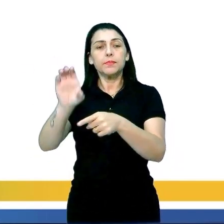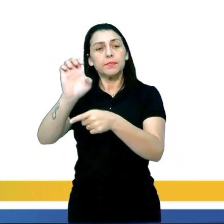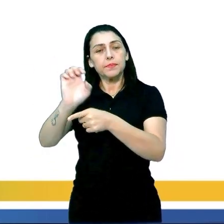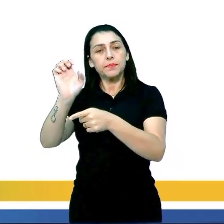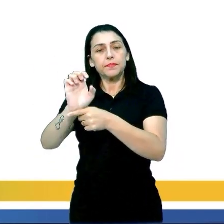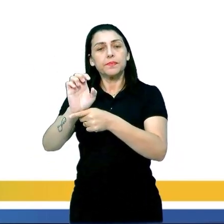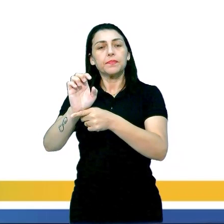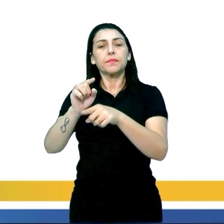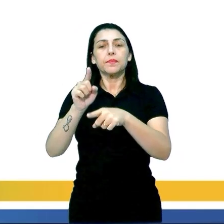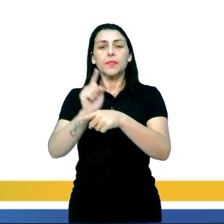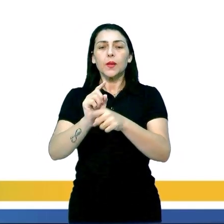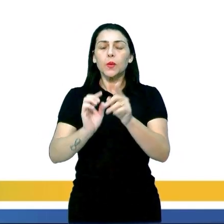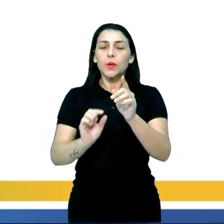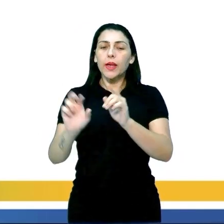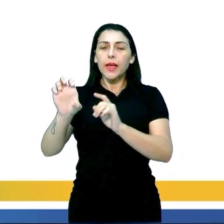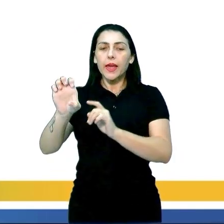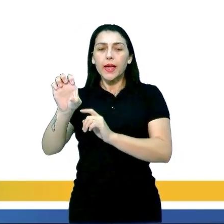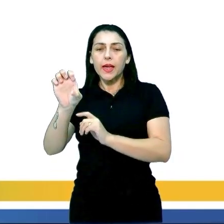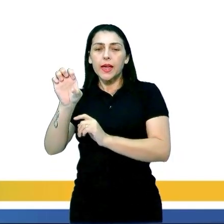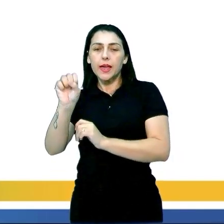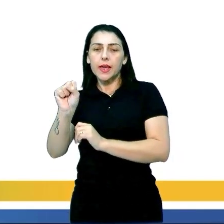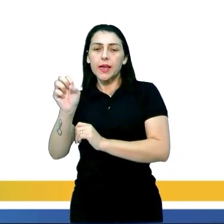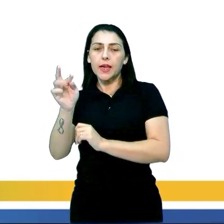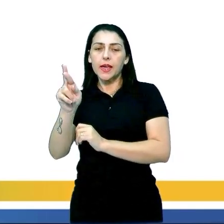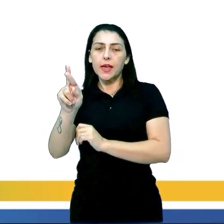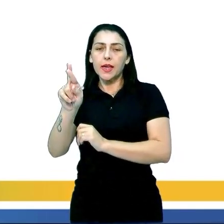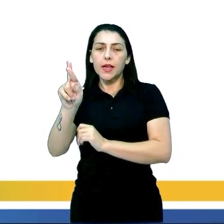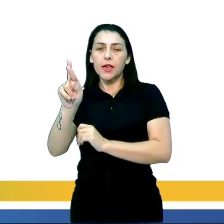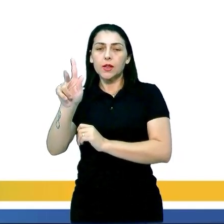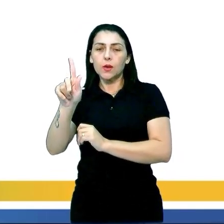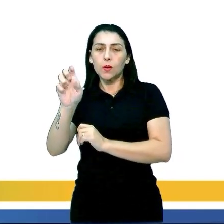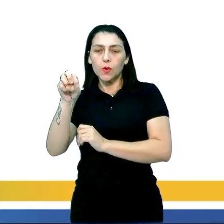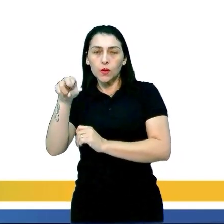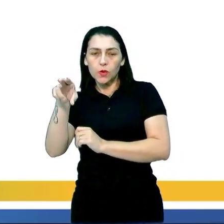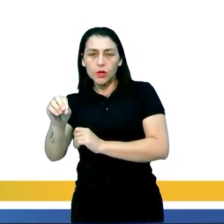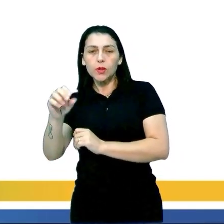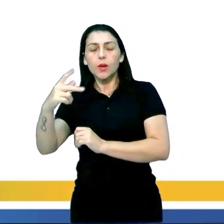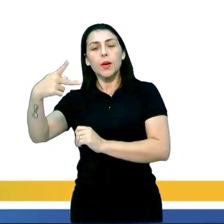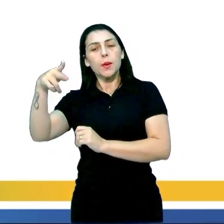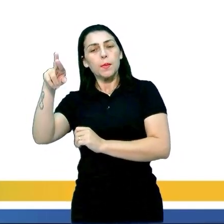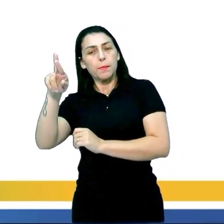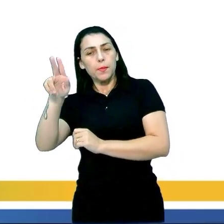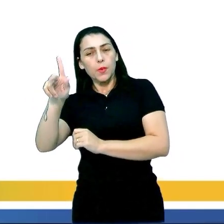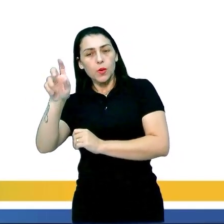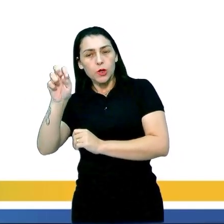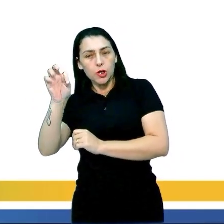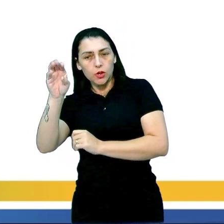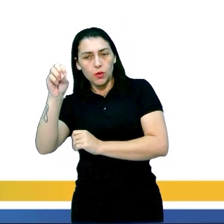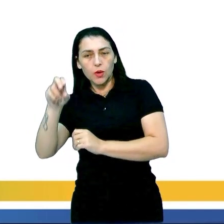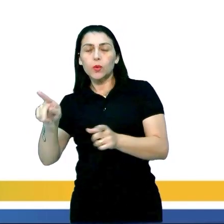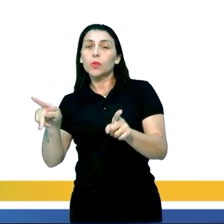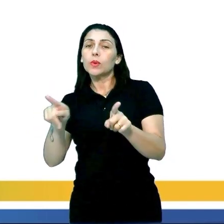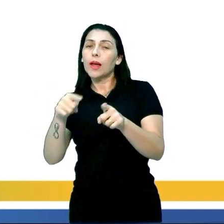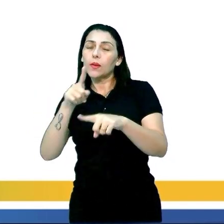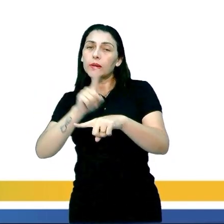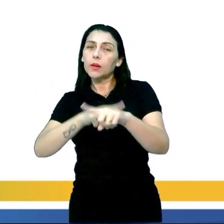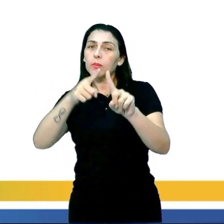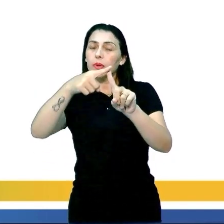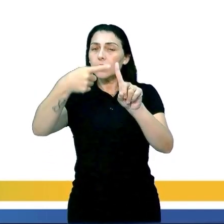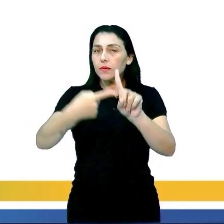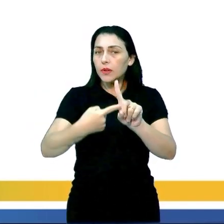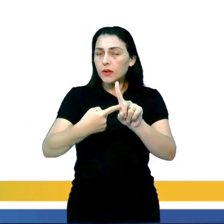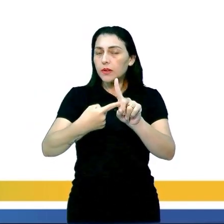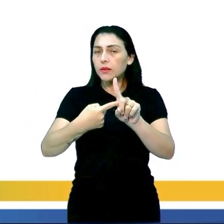Alternativa E, a manutenção dos níveis dos estrogênios e progesterona durante a